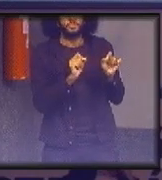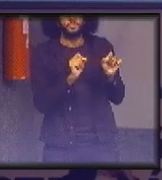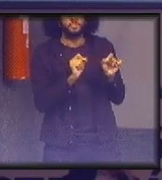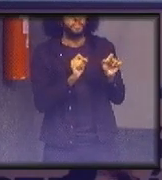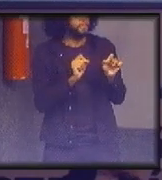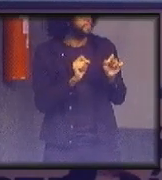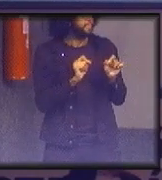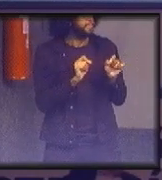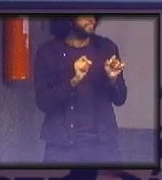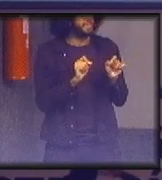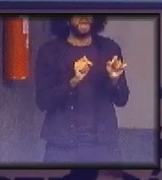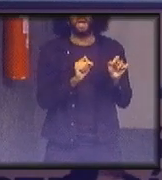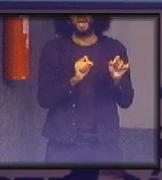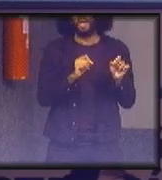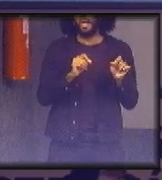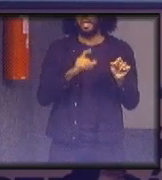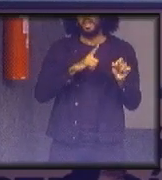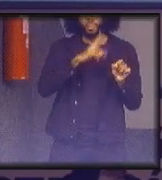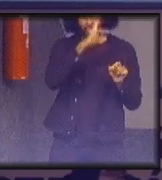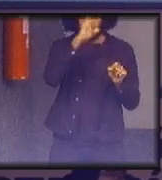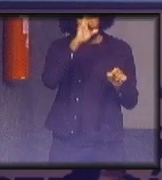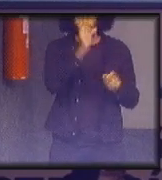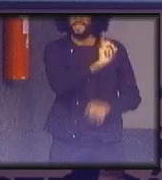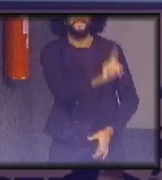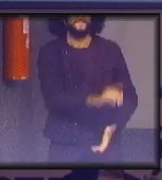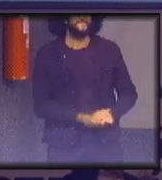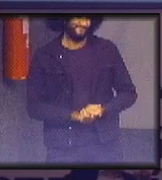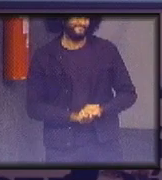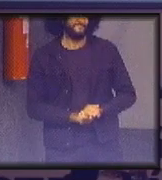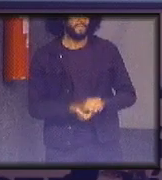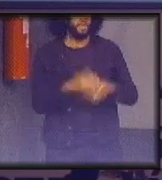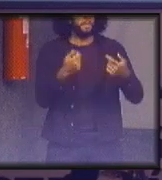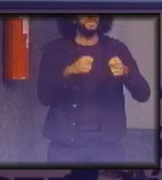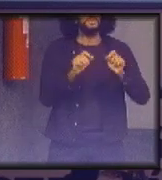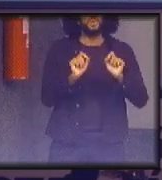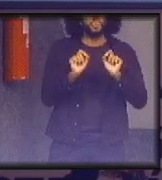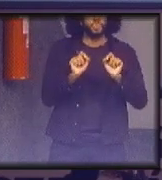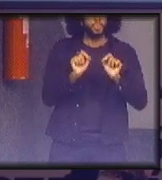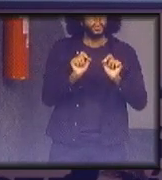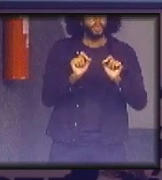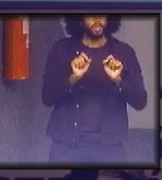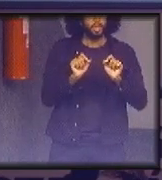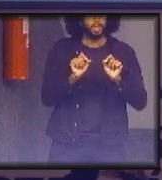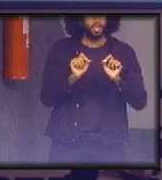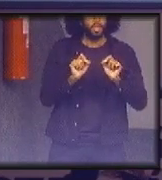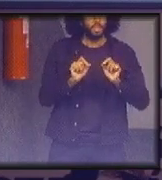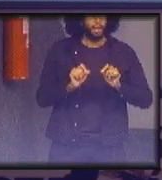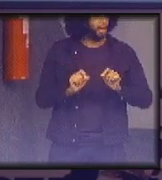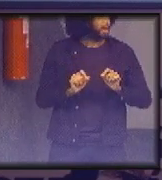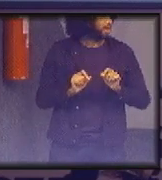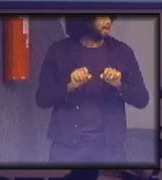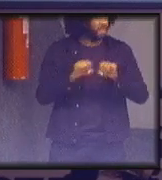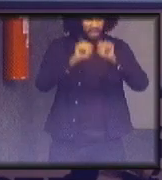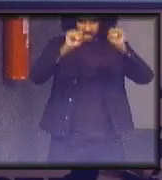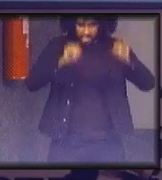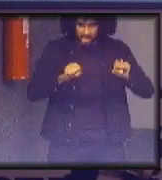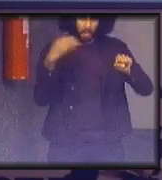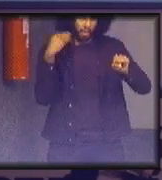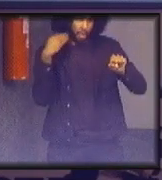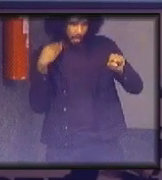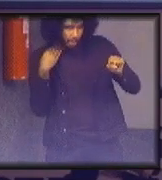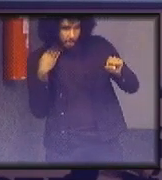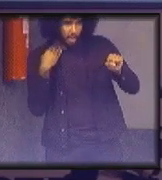ah surgiu o Uber não teve que vir o que sistemas de pagamento bancário